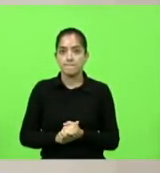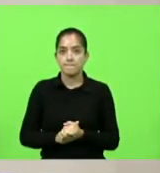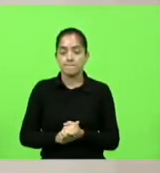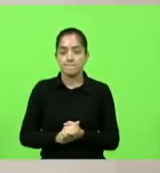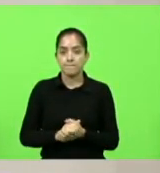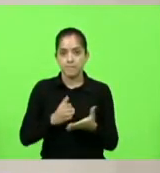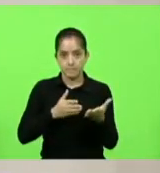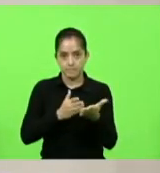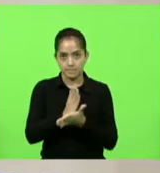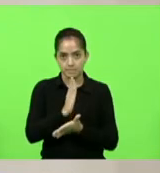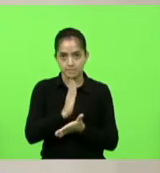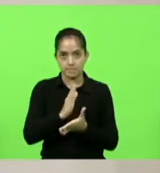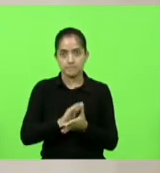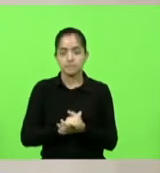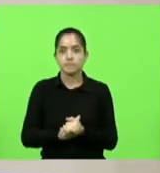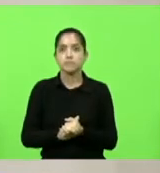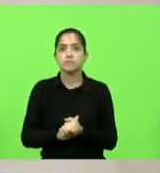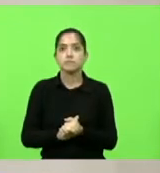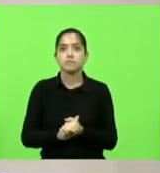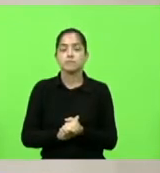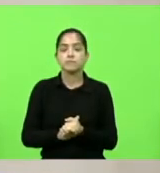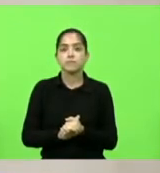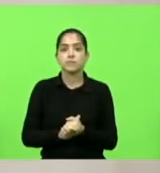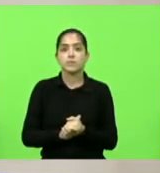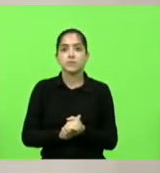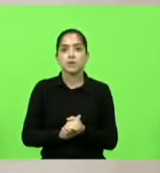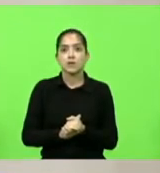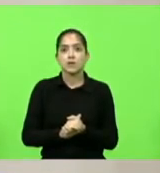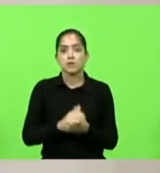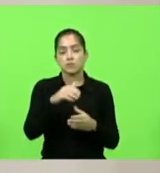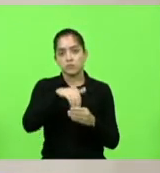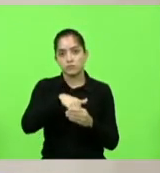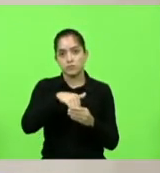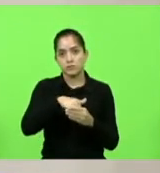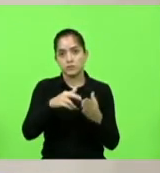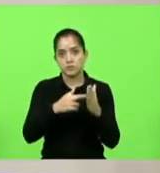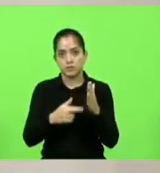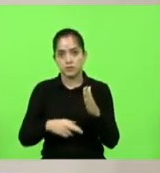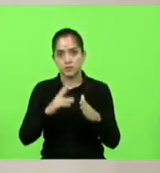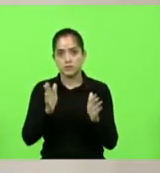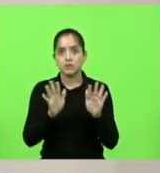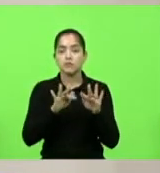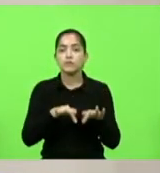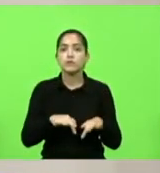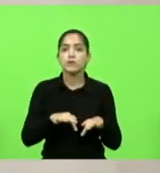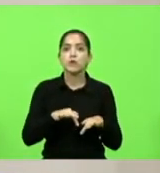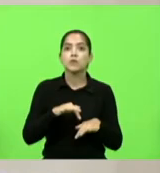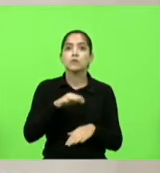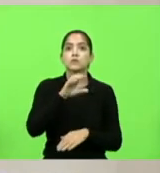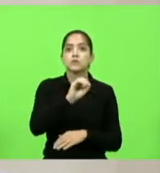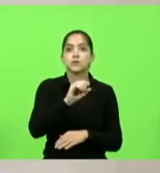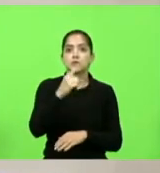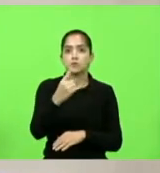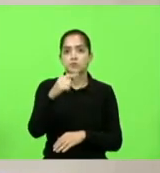Aprovado. Votação e redação final do projeto de lei número 172.021.